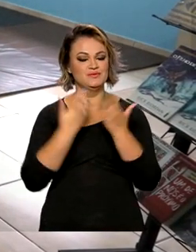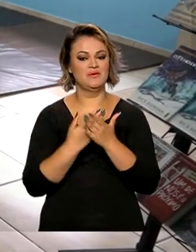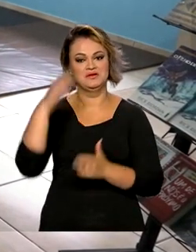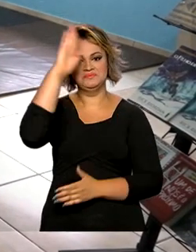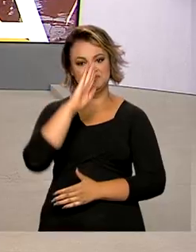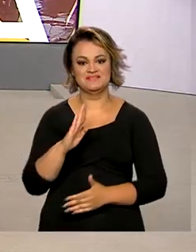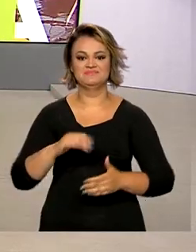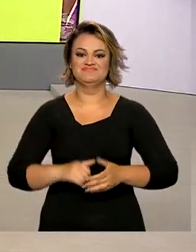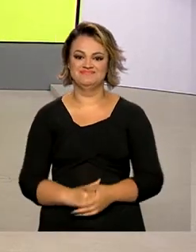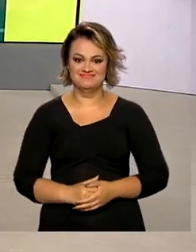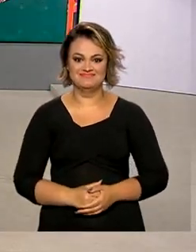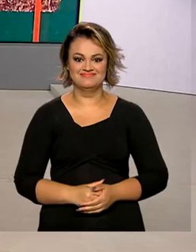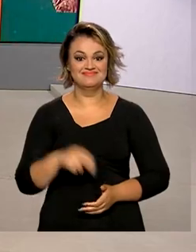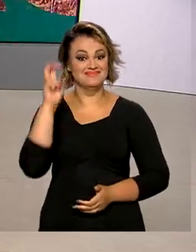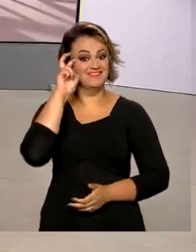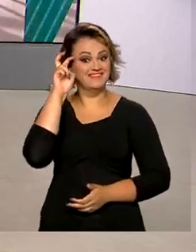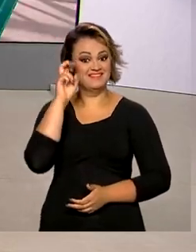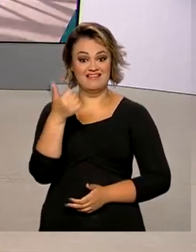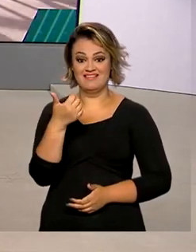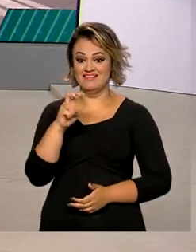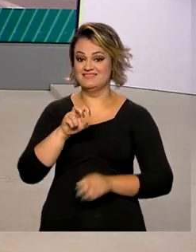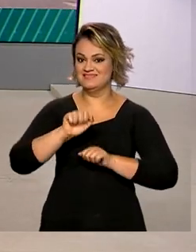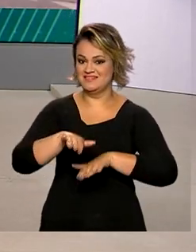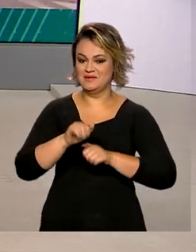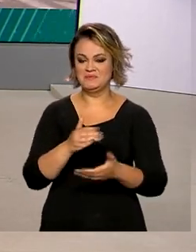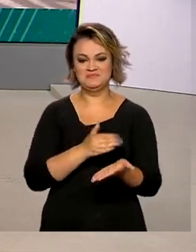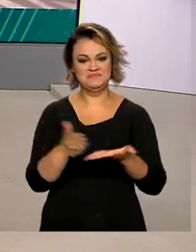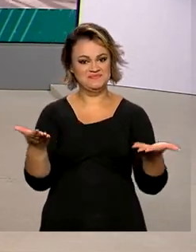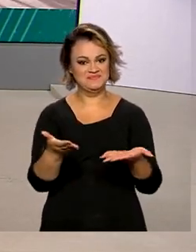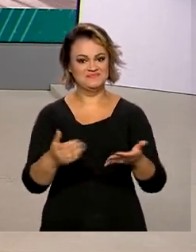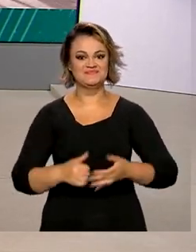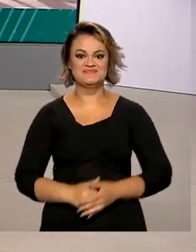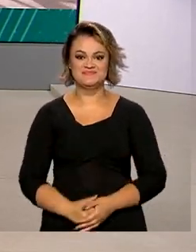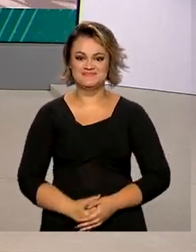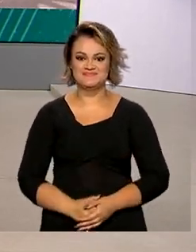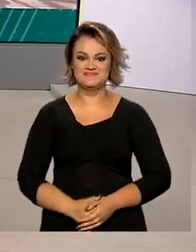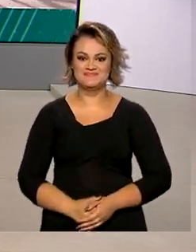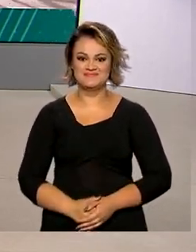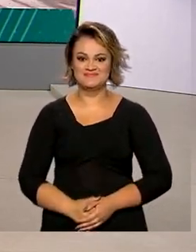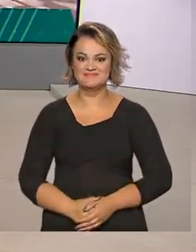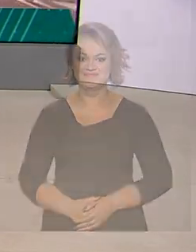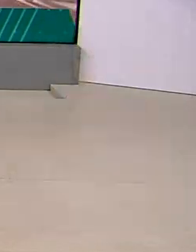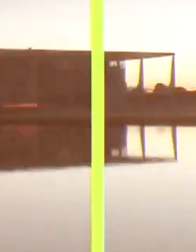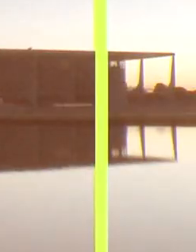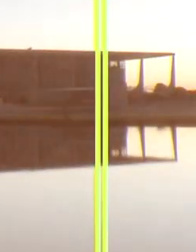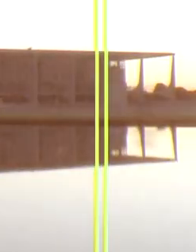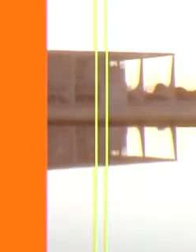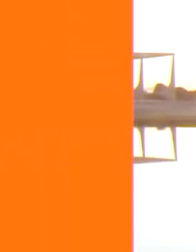país. Quinta-feira, 15 de setembro, o Brasil em Dia já está no ar.